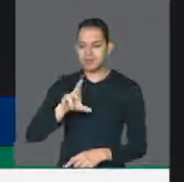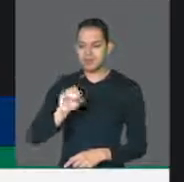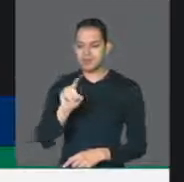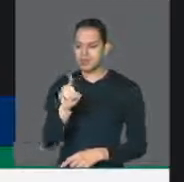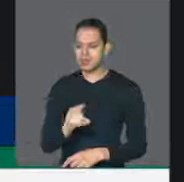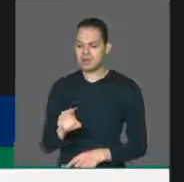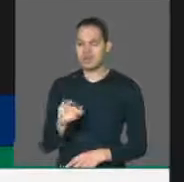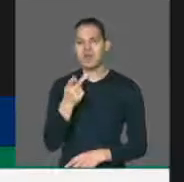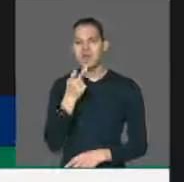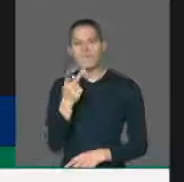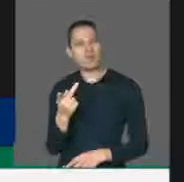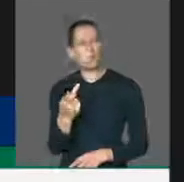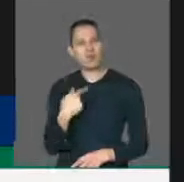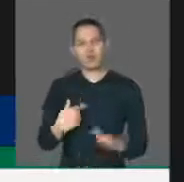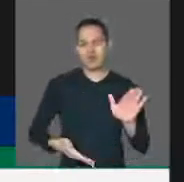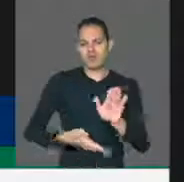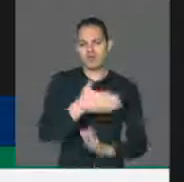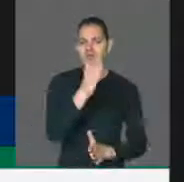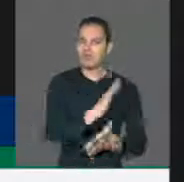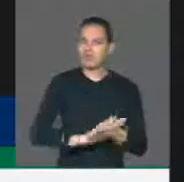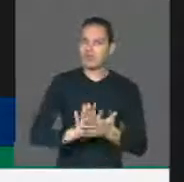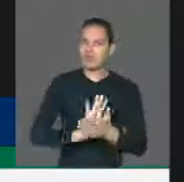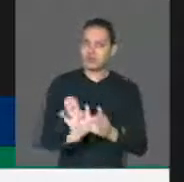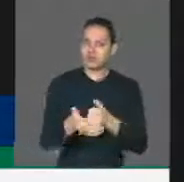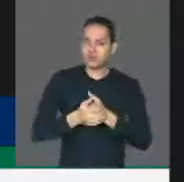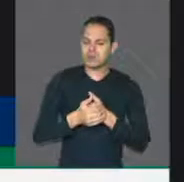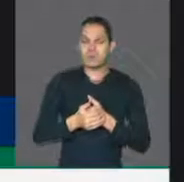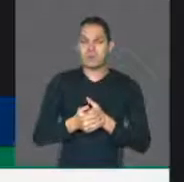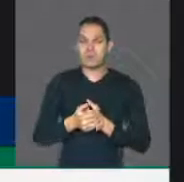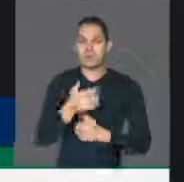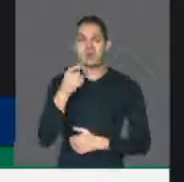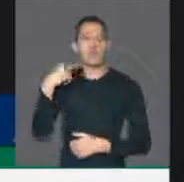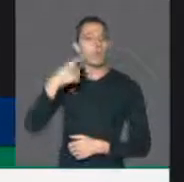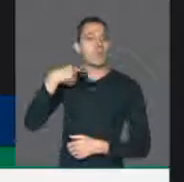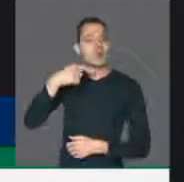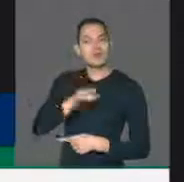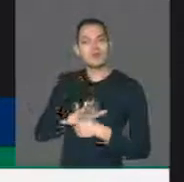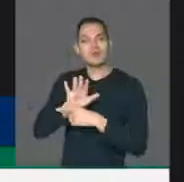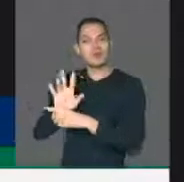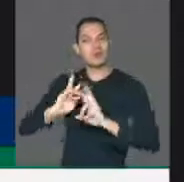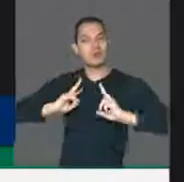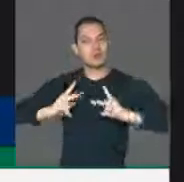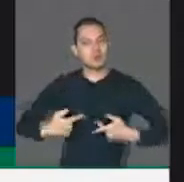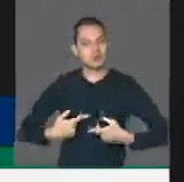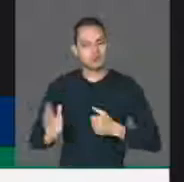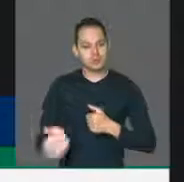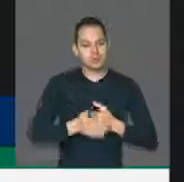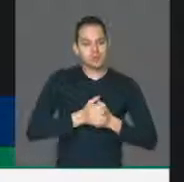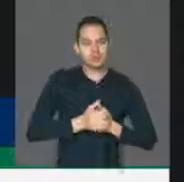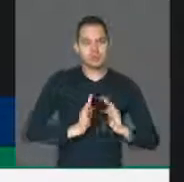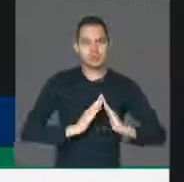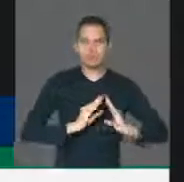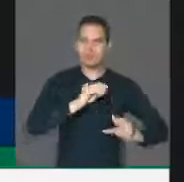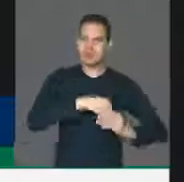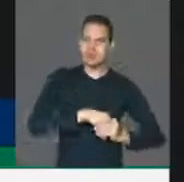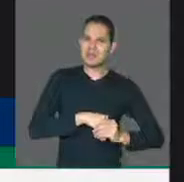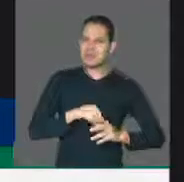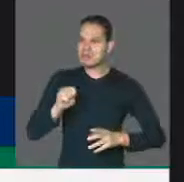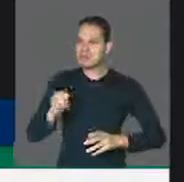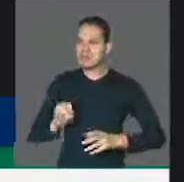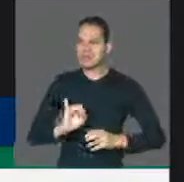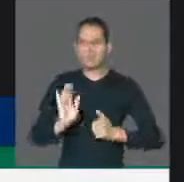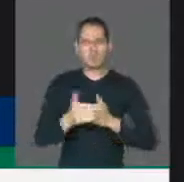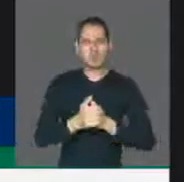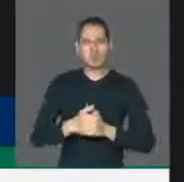fugindo. O doutor Frederico Iassé fala que a questão humanitária fez com que ele o escondesse. Se não tem nada para